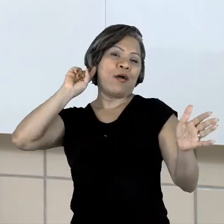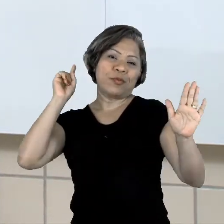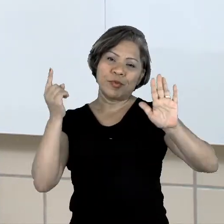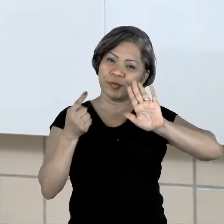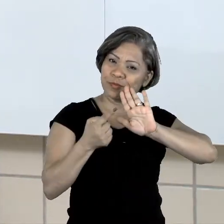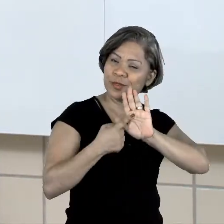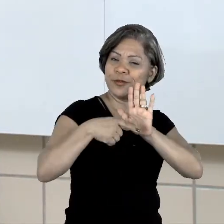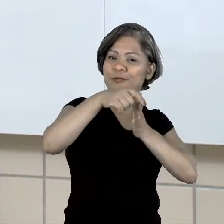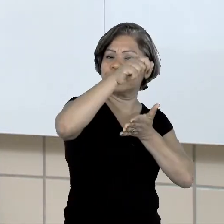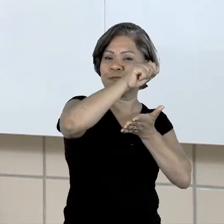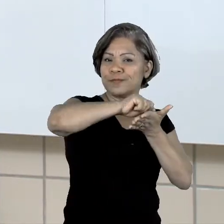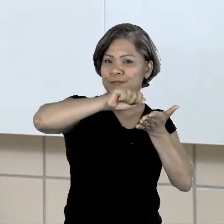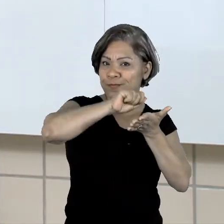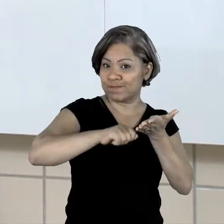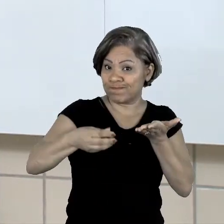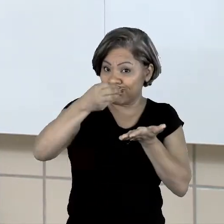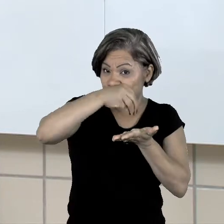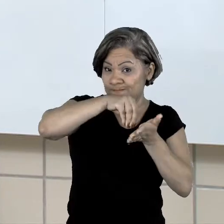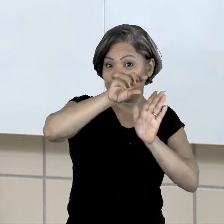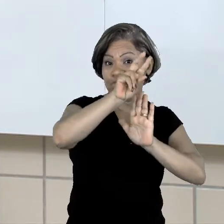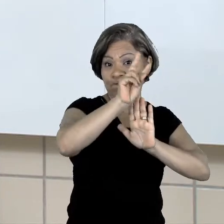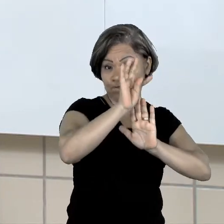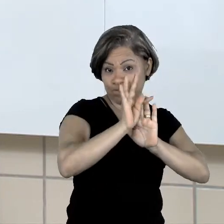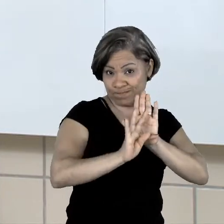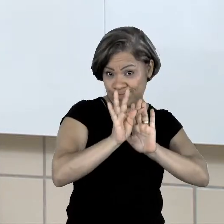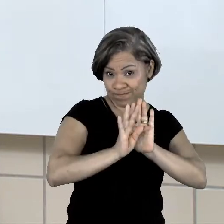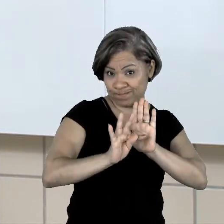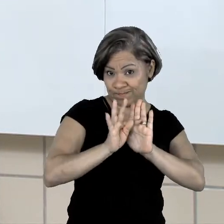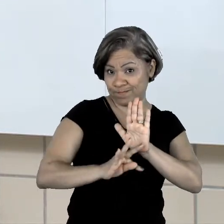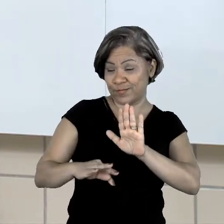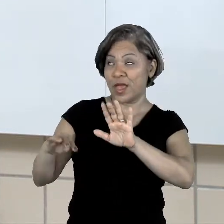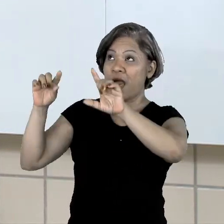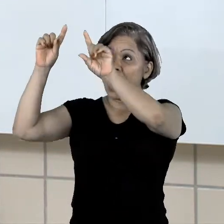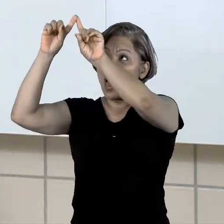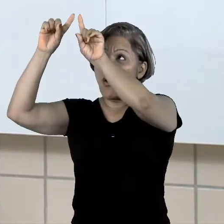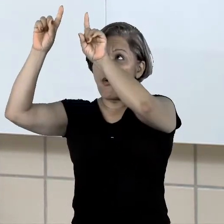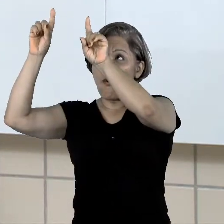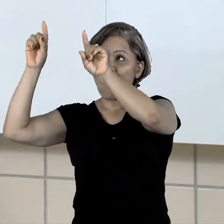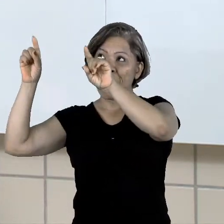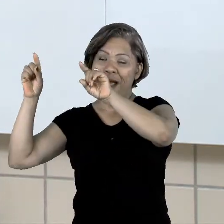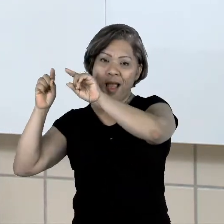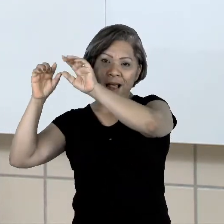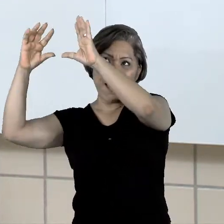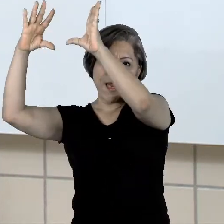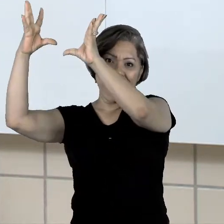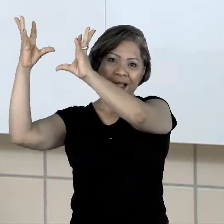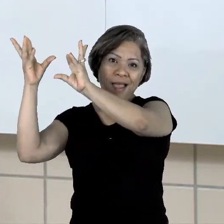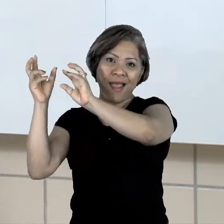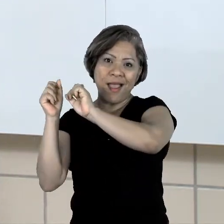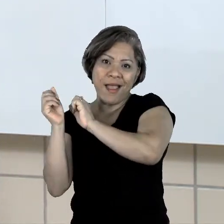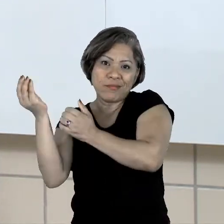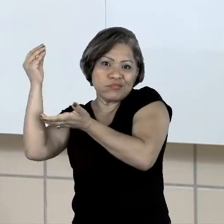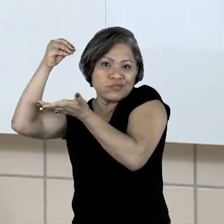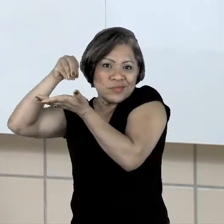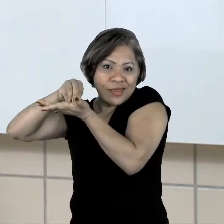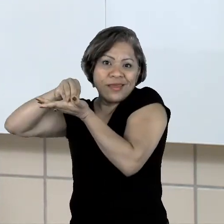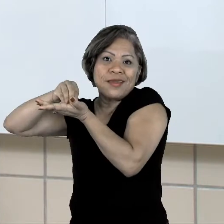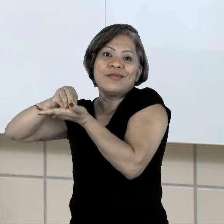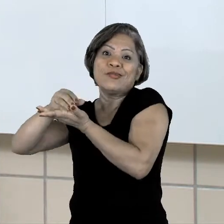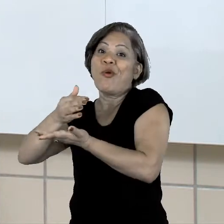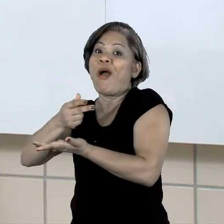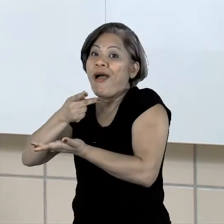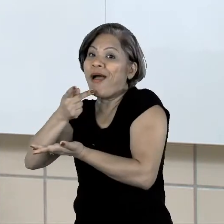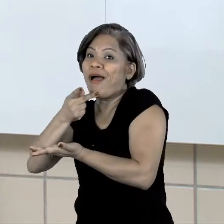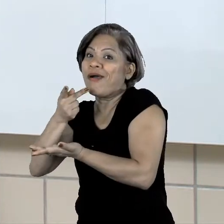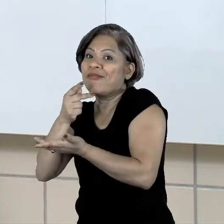escrita dentro do texto, os balões onde está escrito a fala do personagem que conta